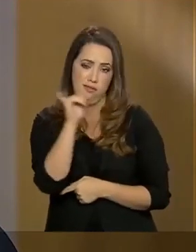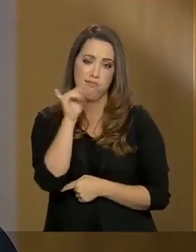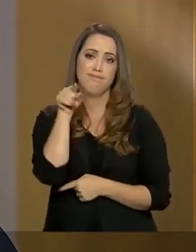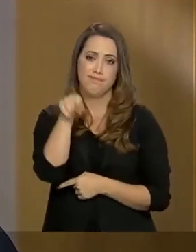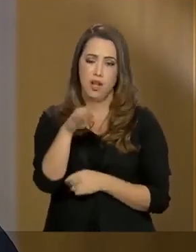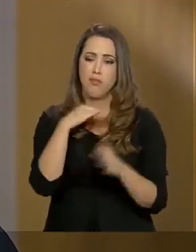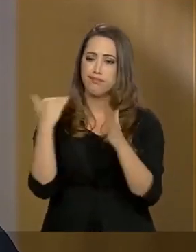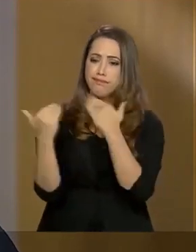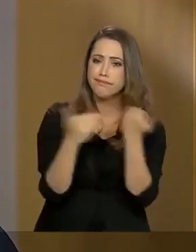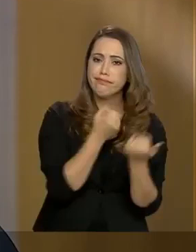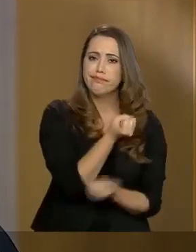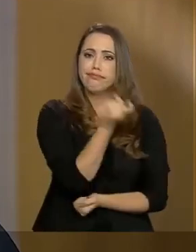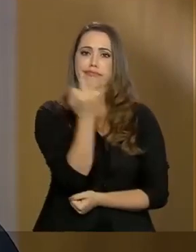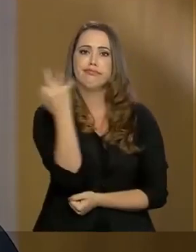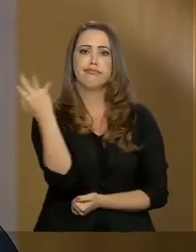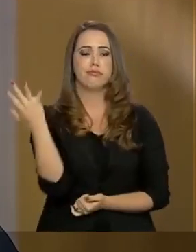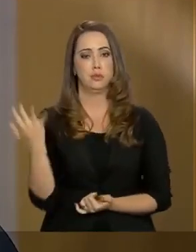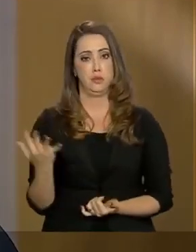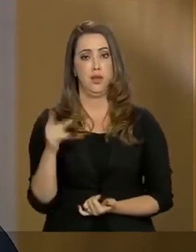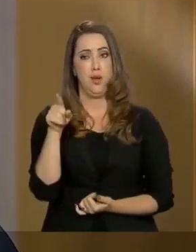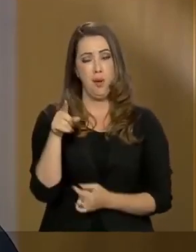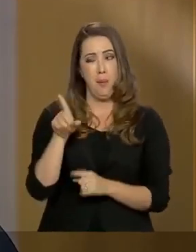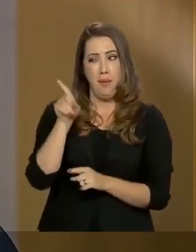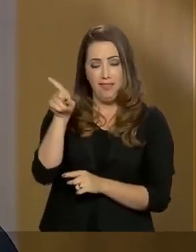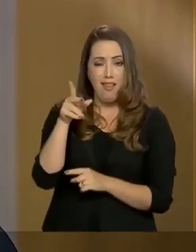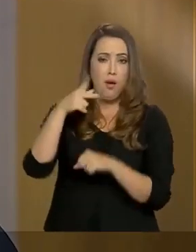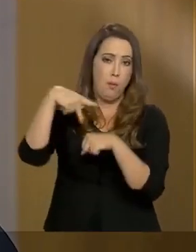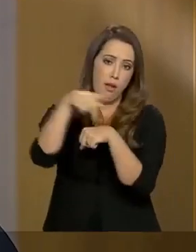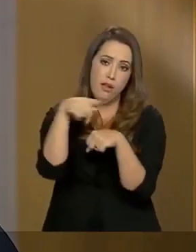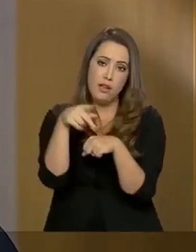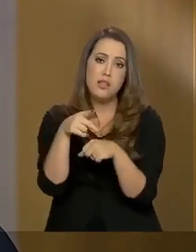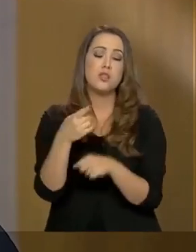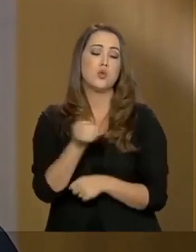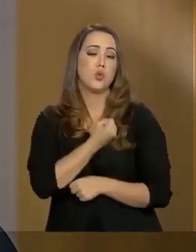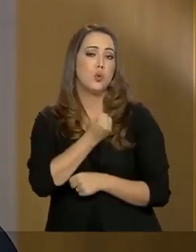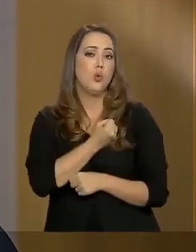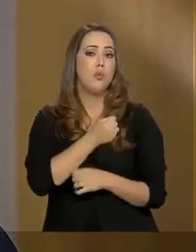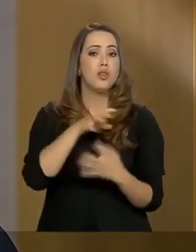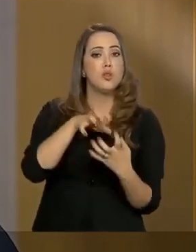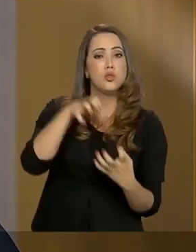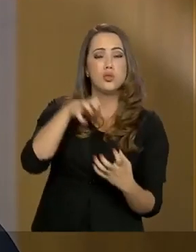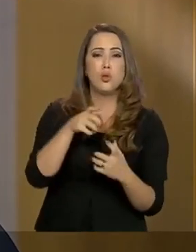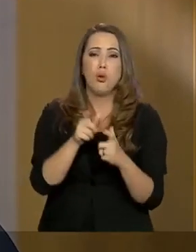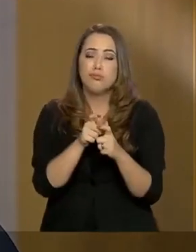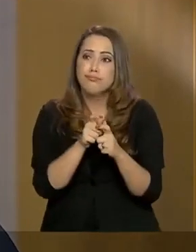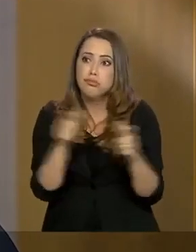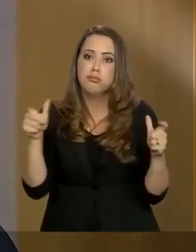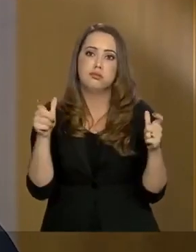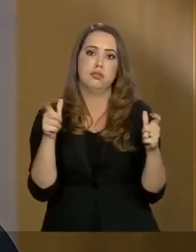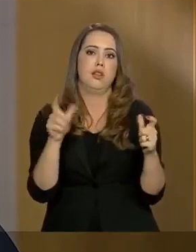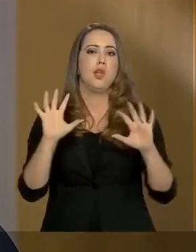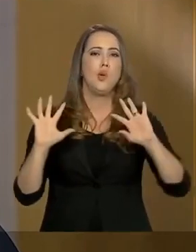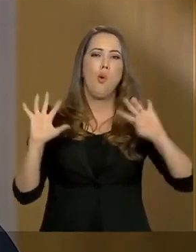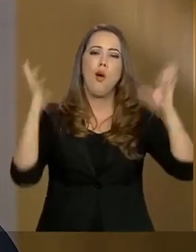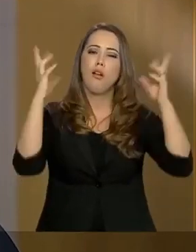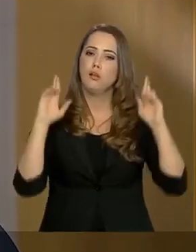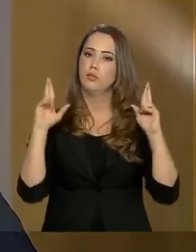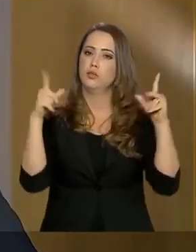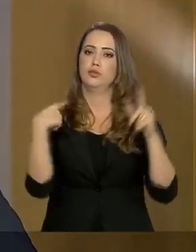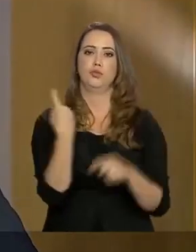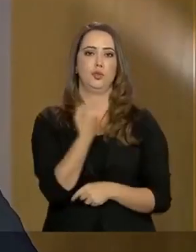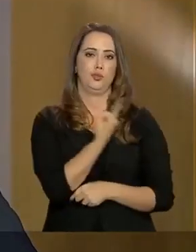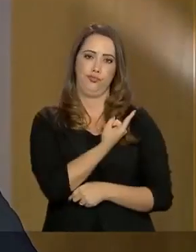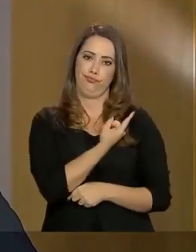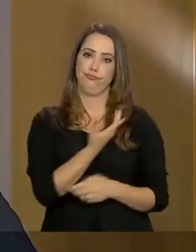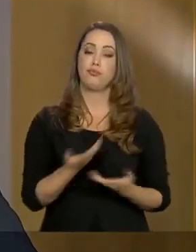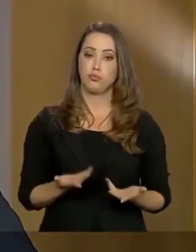número de vítimas na Itália. Um país com um grande número de idosos e com um clima totalmente diferente do